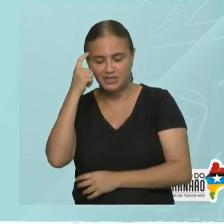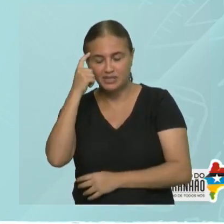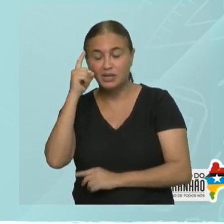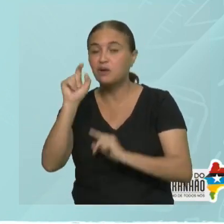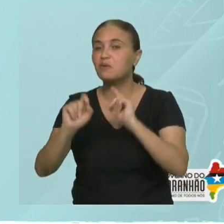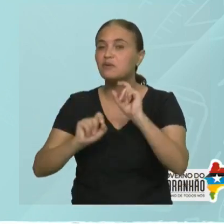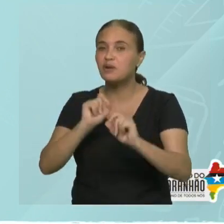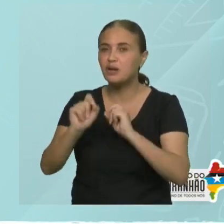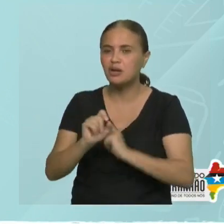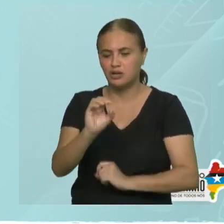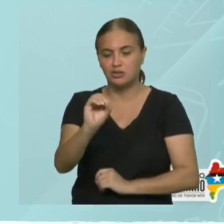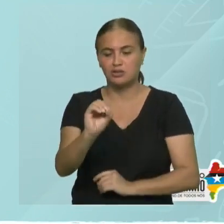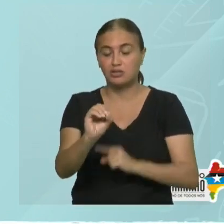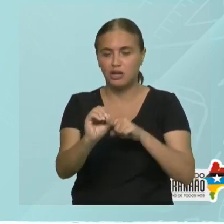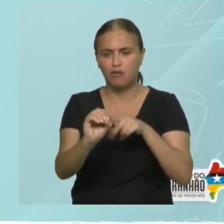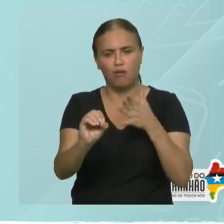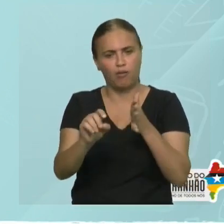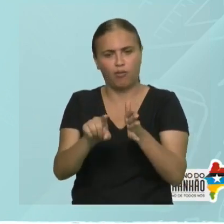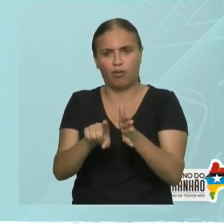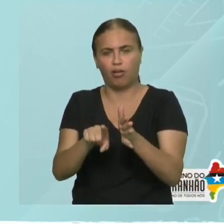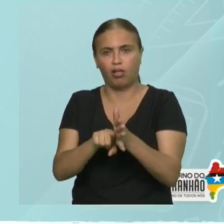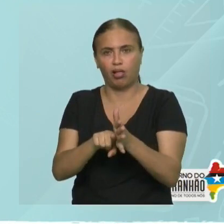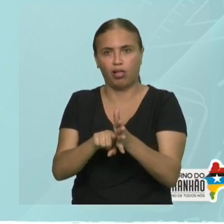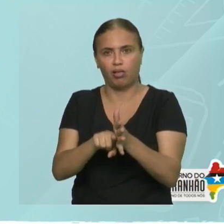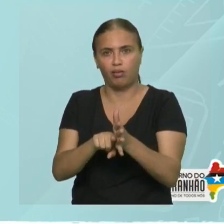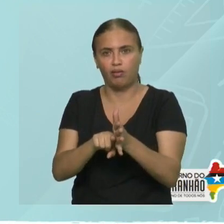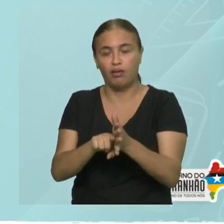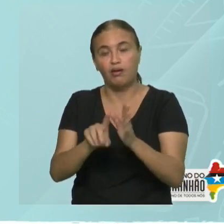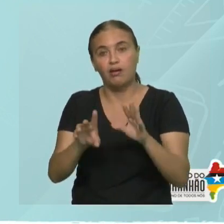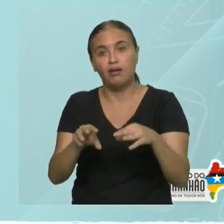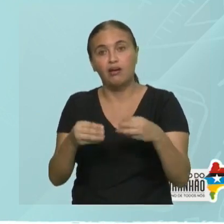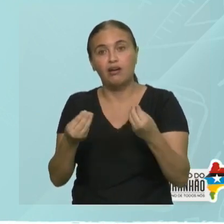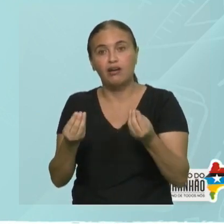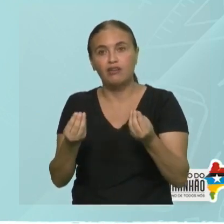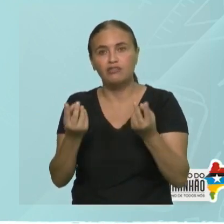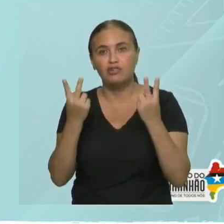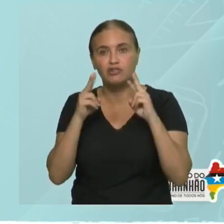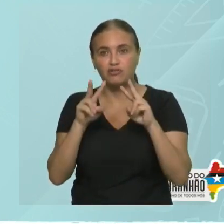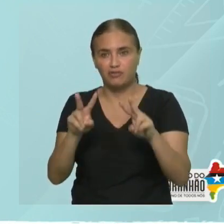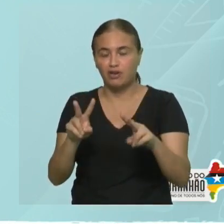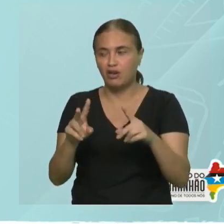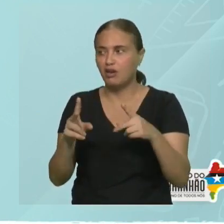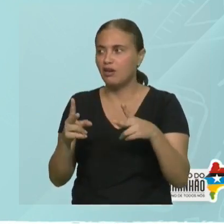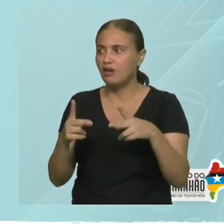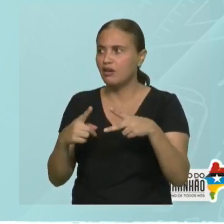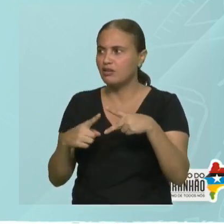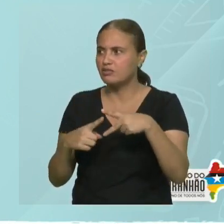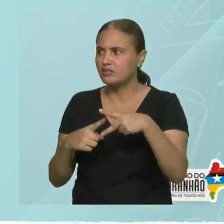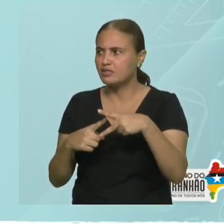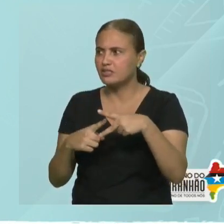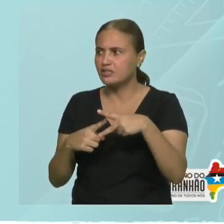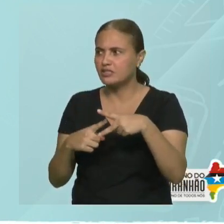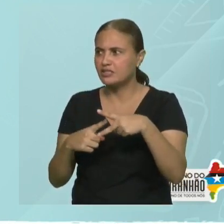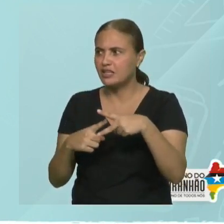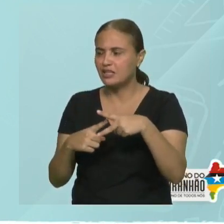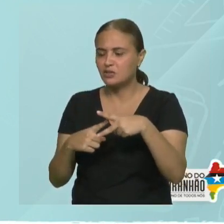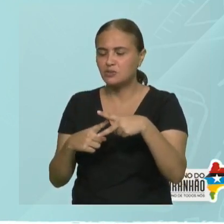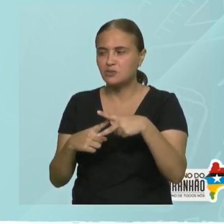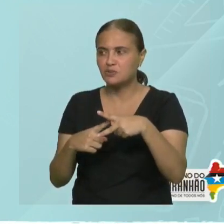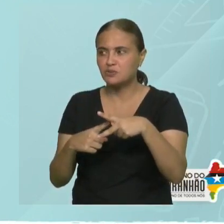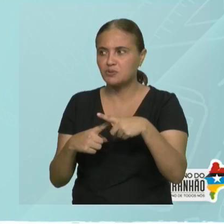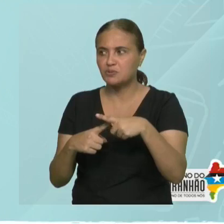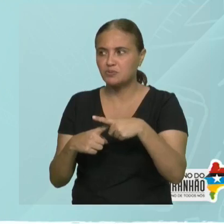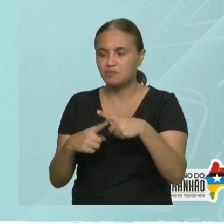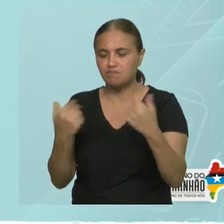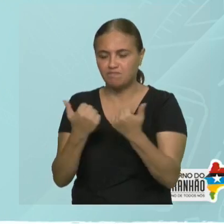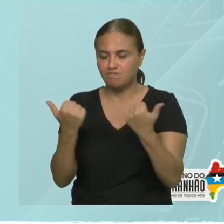que zero é o menor número. E nesse momento, quando aparecem os números inteiros, eu não tenho mais isso. Eu tenho números menores